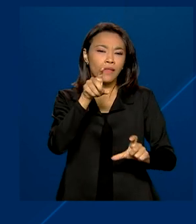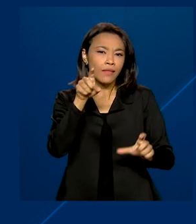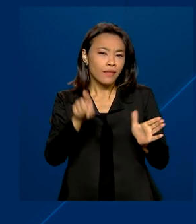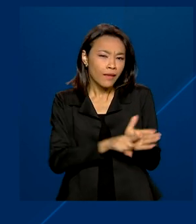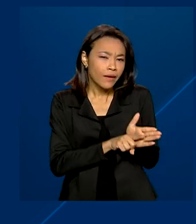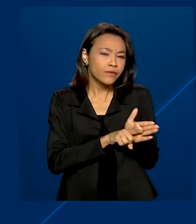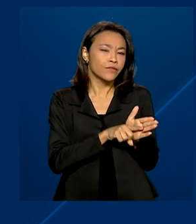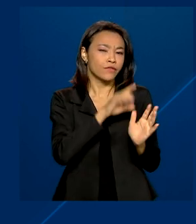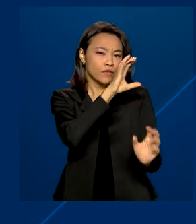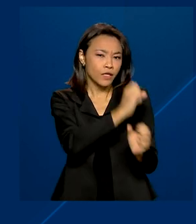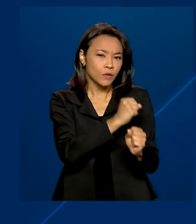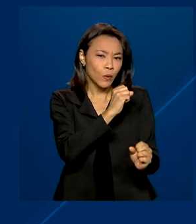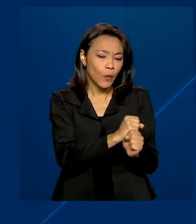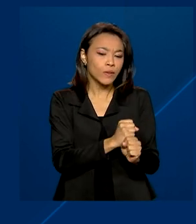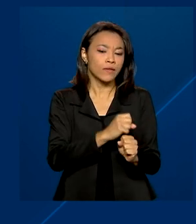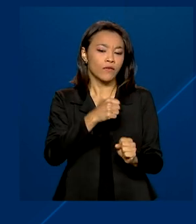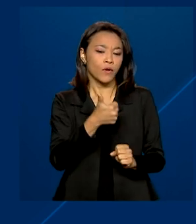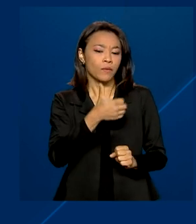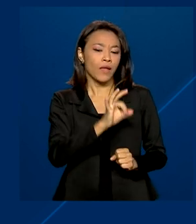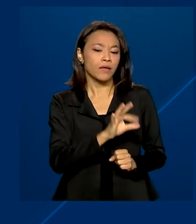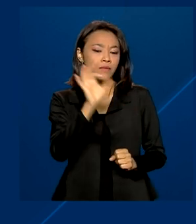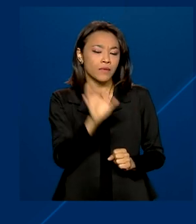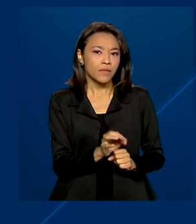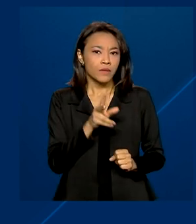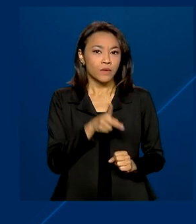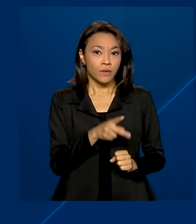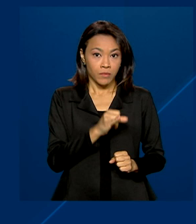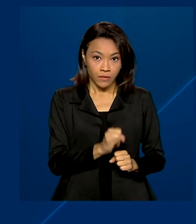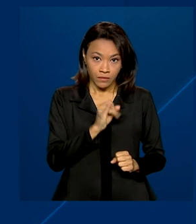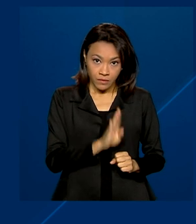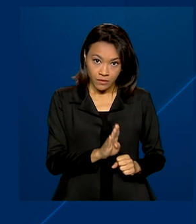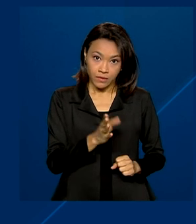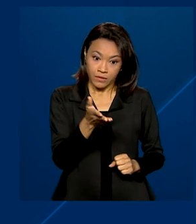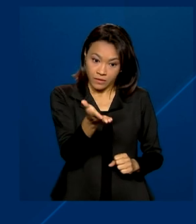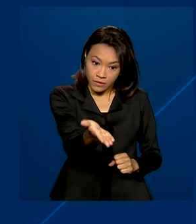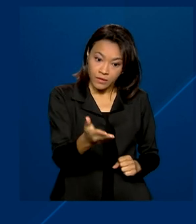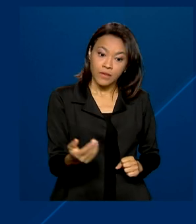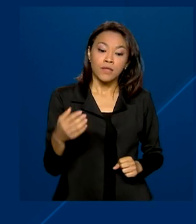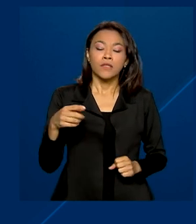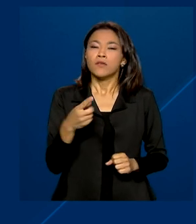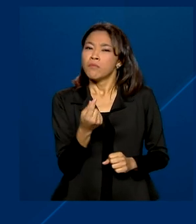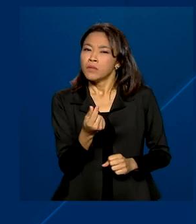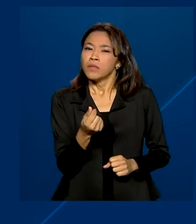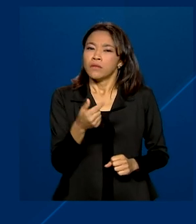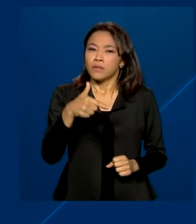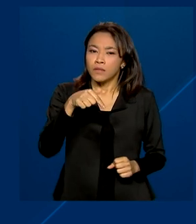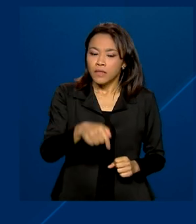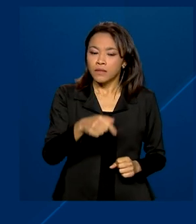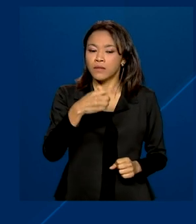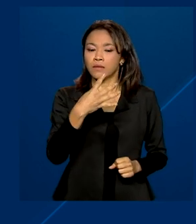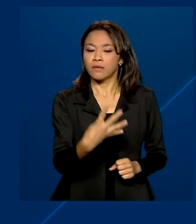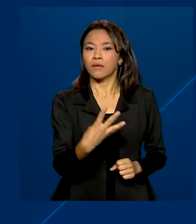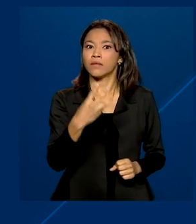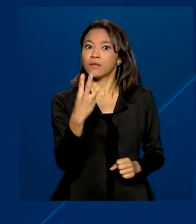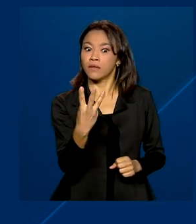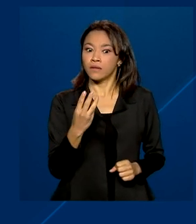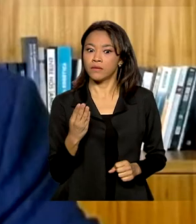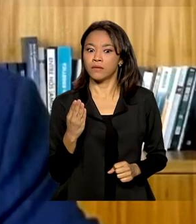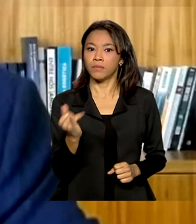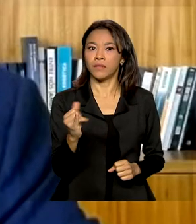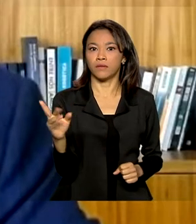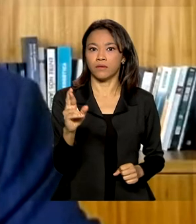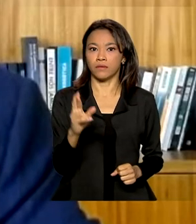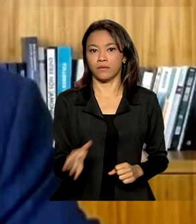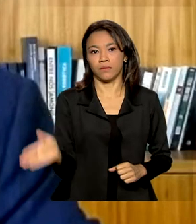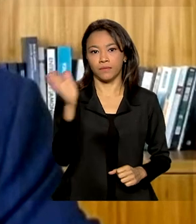representou 10% da economia nacional, cerca de R 743 bilhões. O